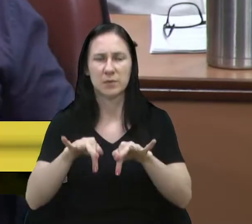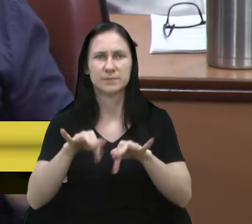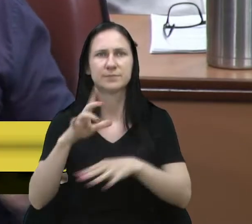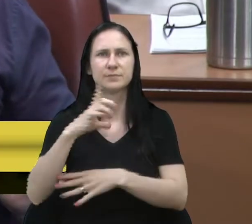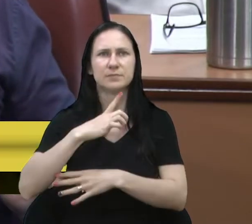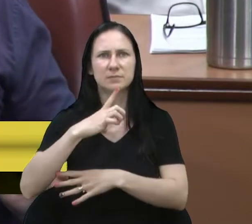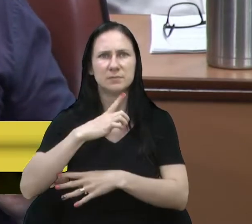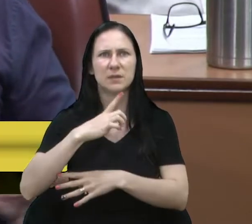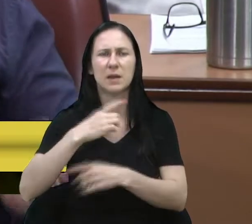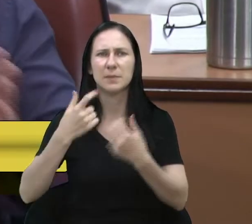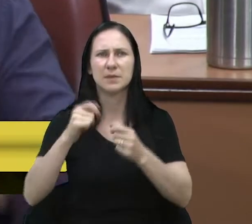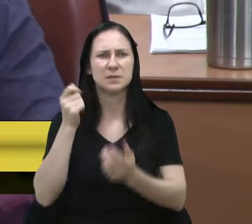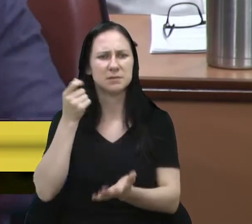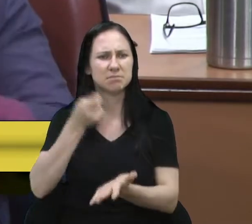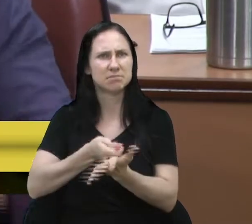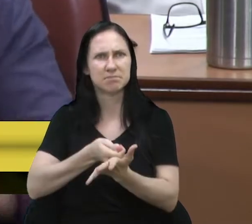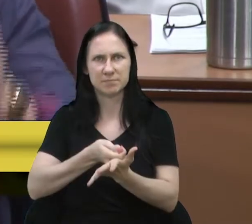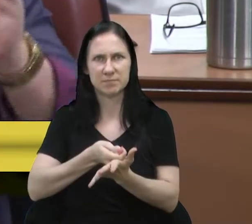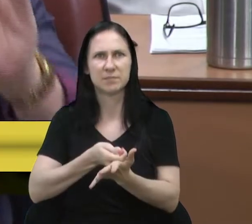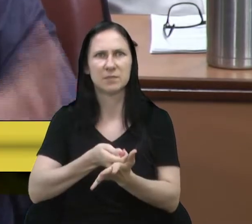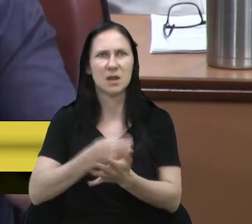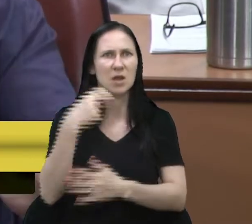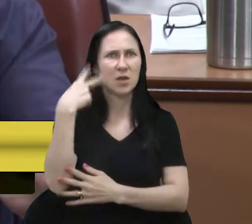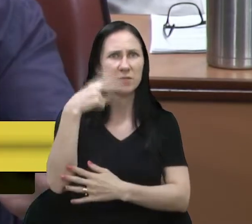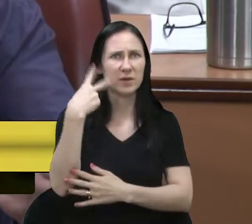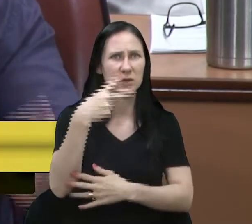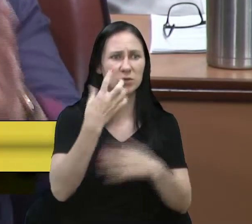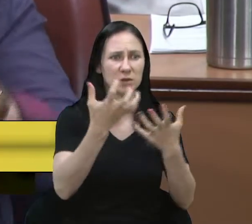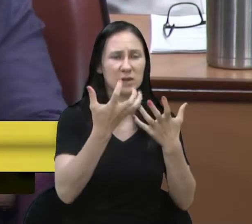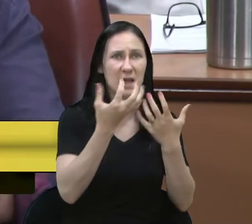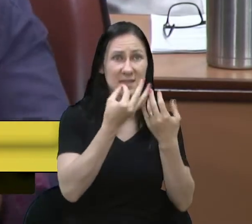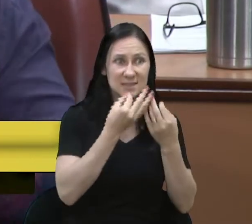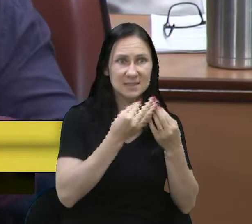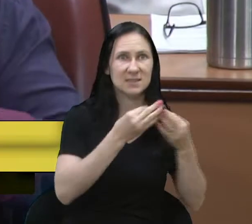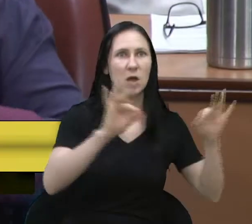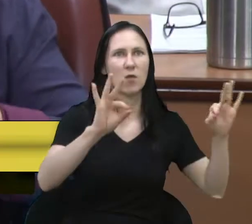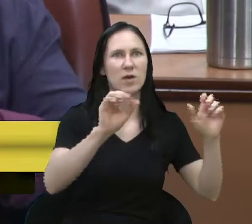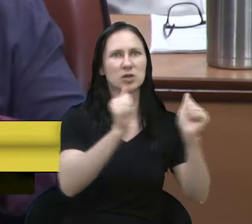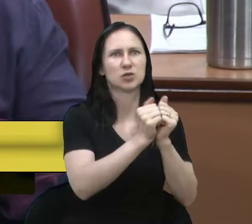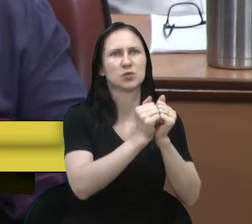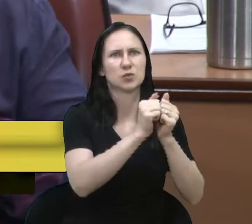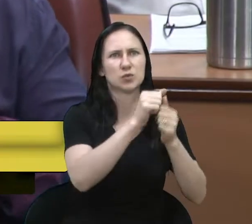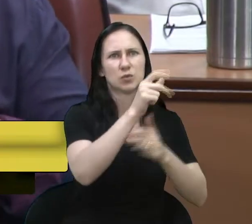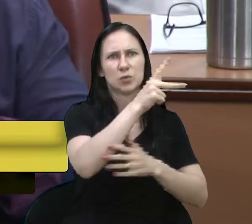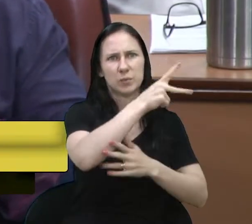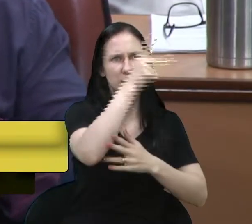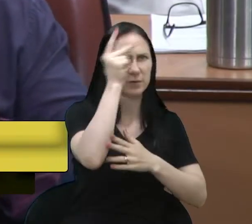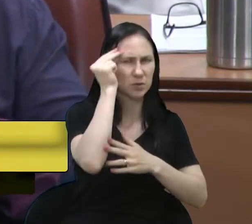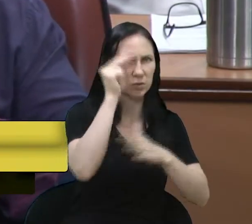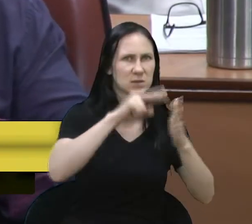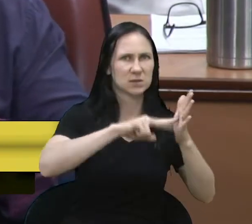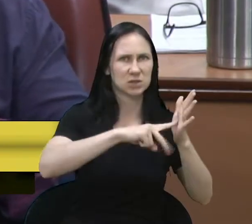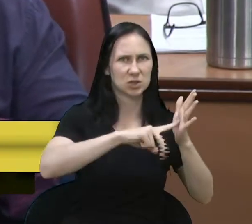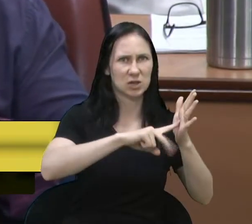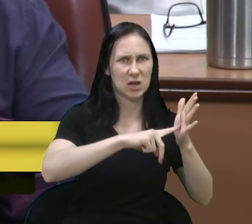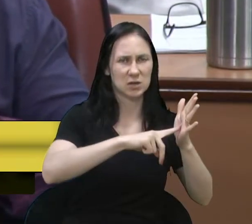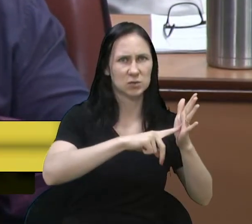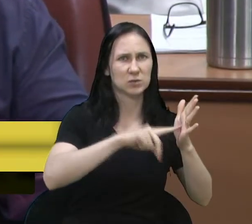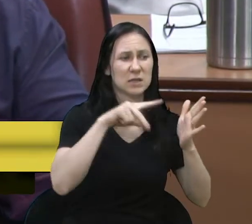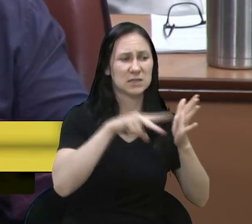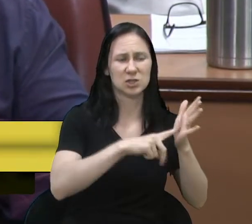posições firmes. O vereador se posiciona para salvar a codeca, junto com o Executivo, e os sindicatos que não estão ajudando,